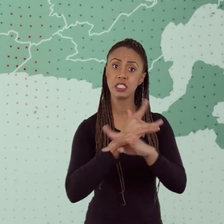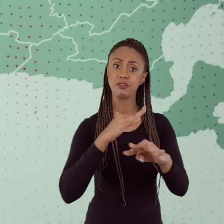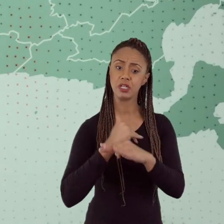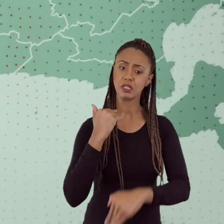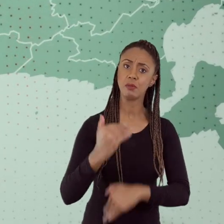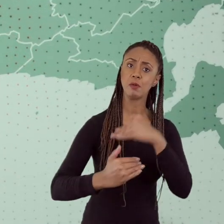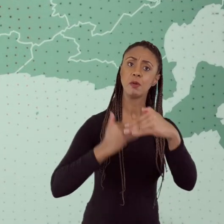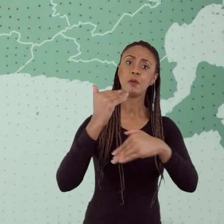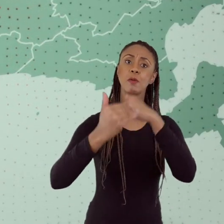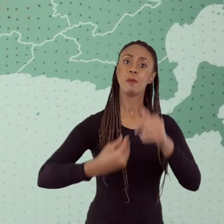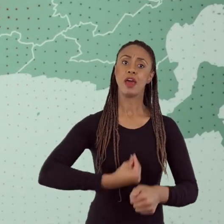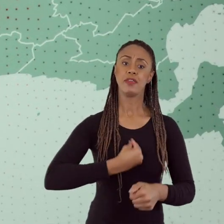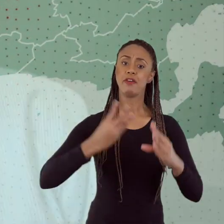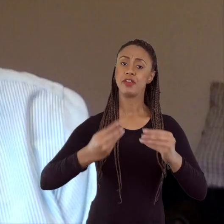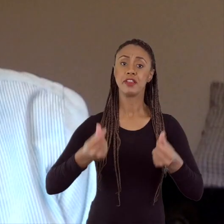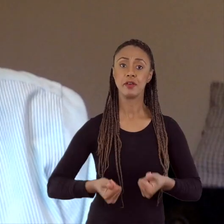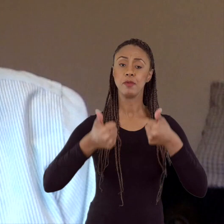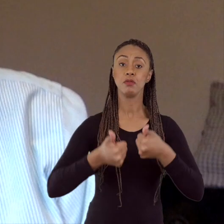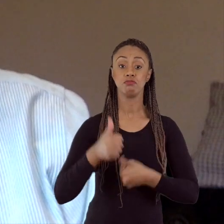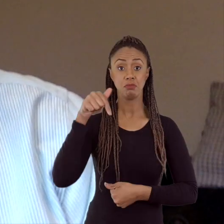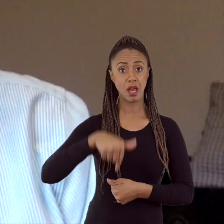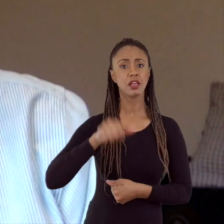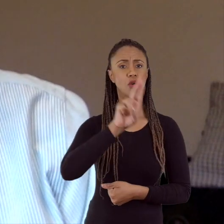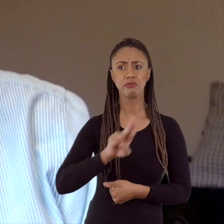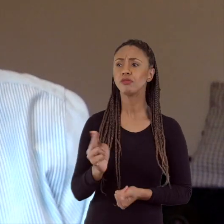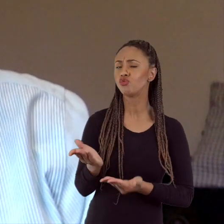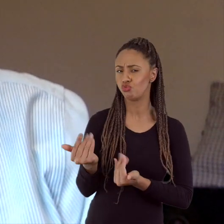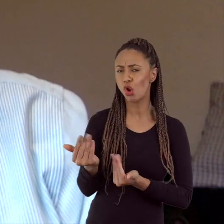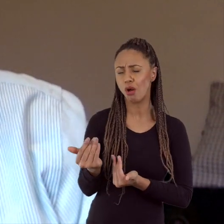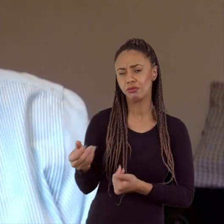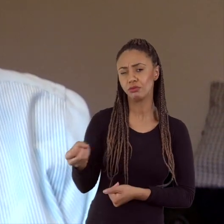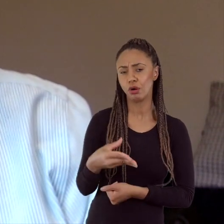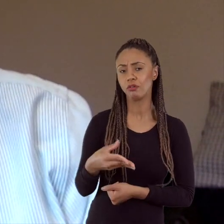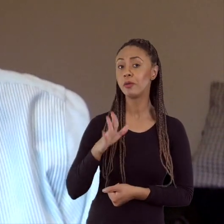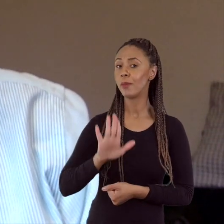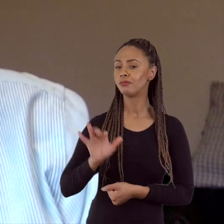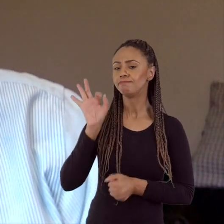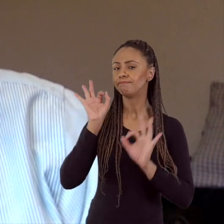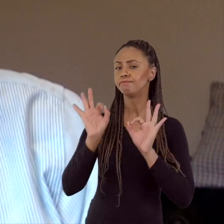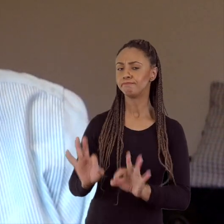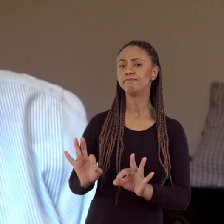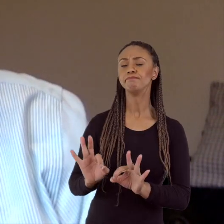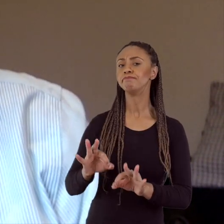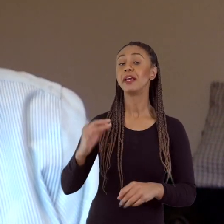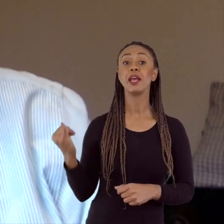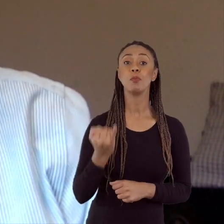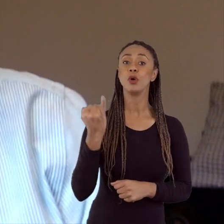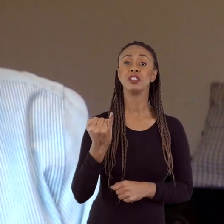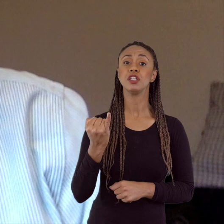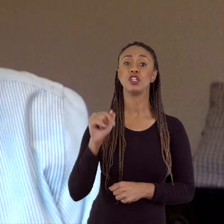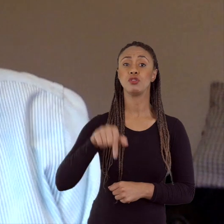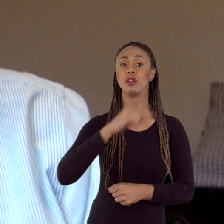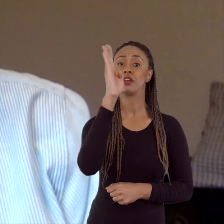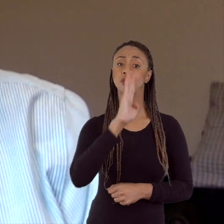defesa da vida, em ampla perspectiva. Mesmo a nossa universidade, tão jovem, ela é absolutamente essencial para